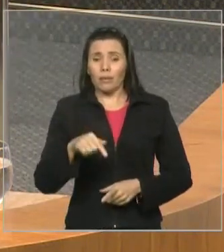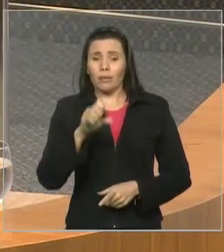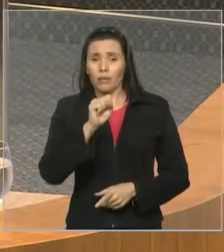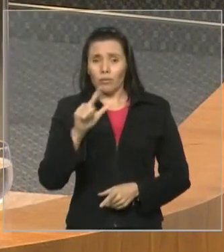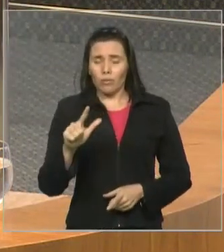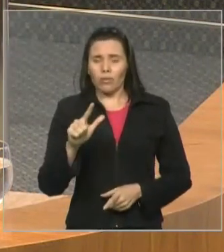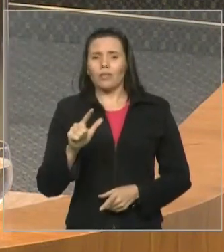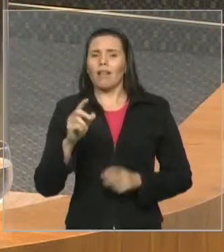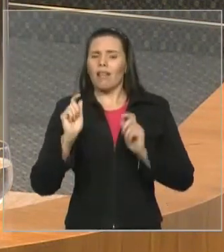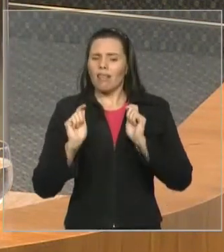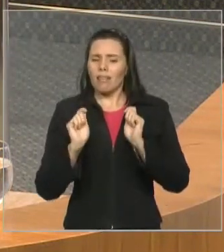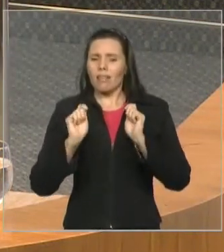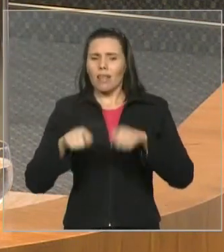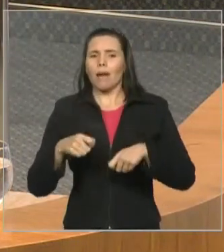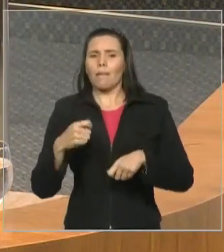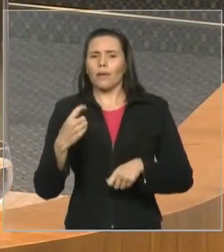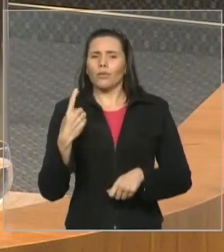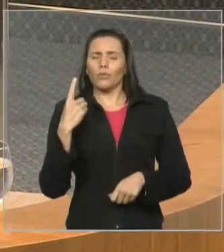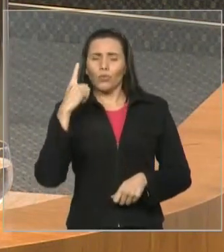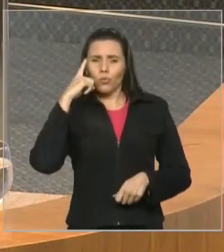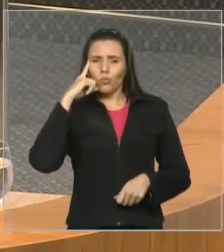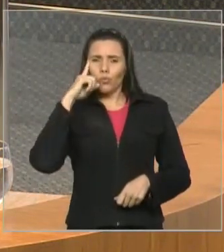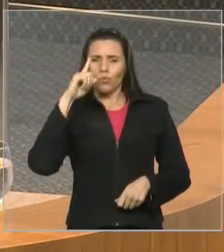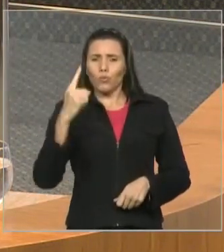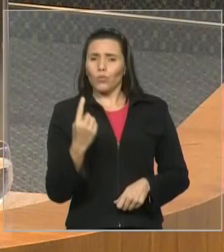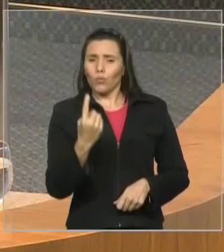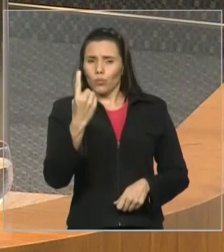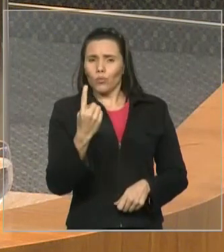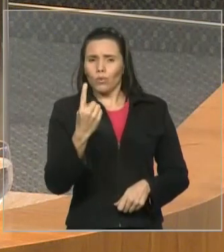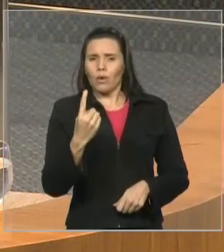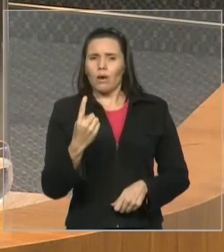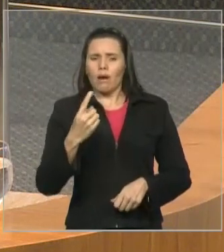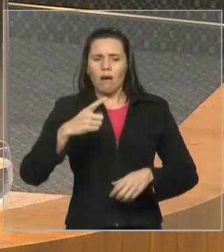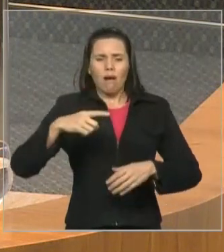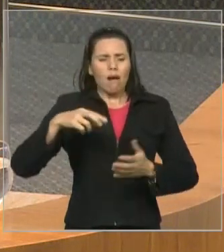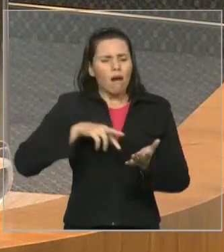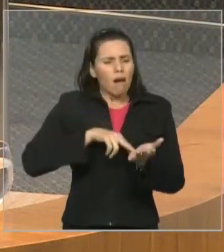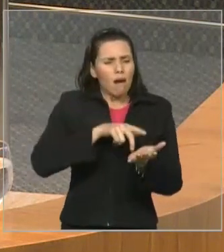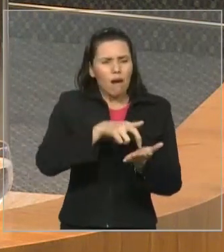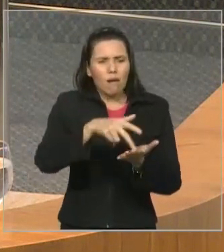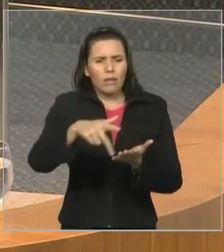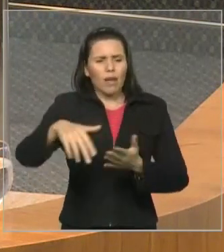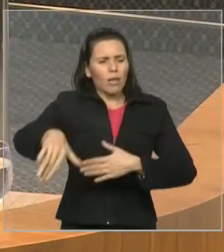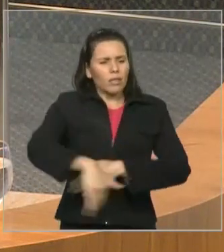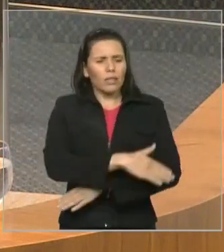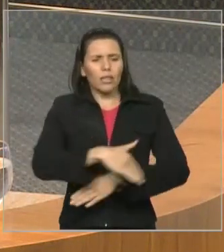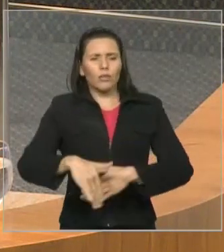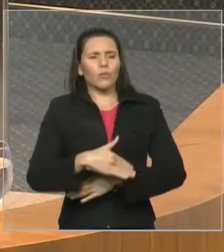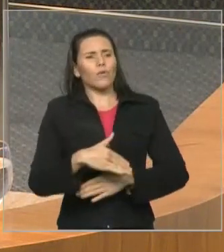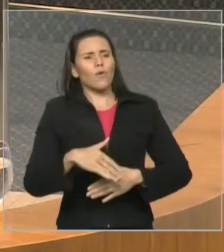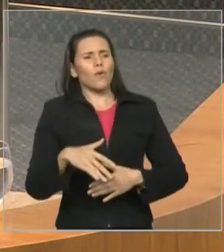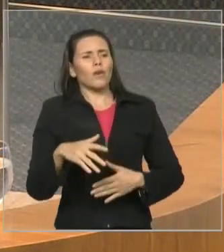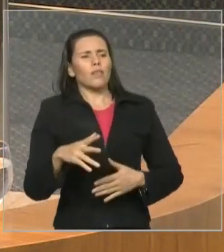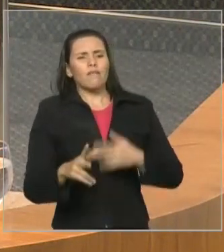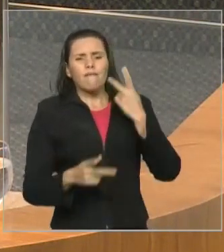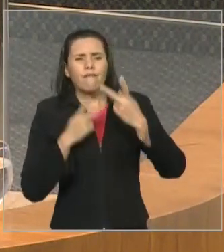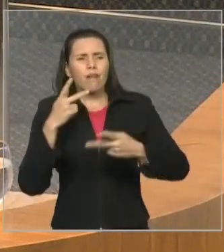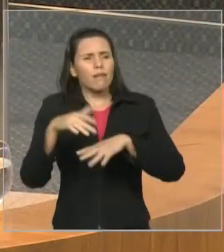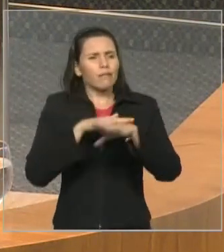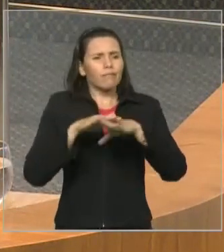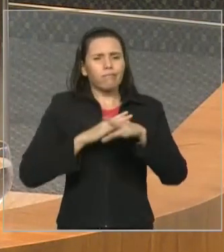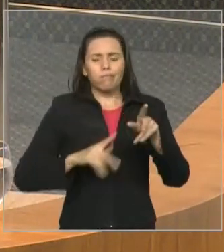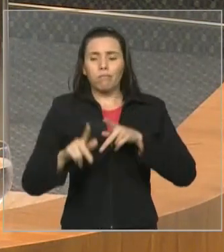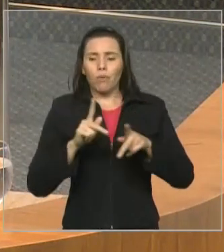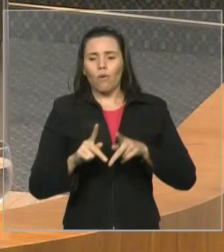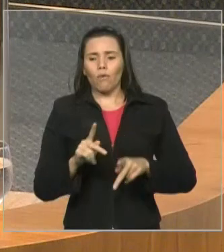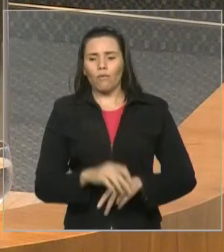mais eleitores. Eu acho que ele, de certa forma, seguiu um pouquinho esse roteiro e teve essa votação muito grande